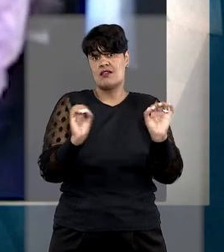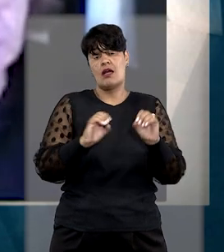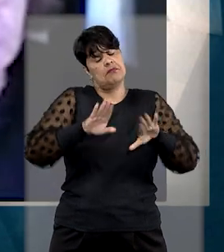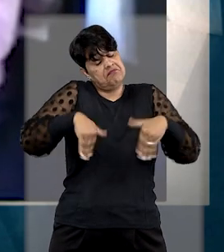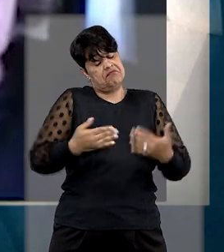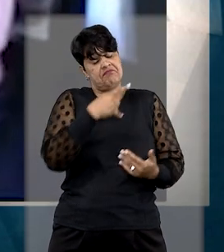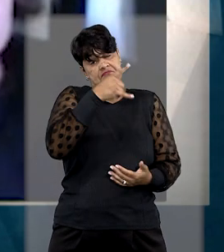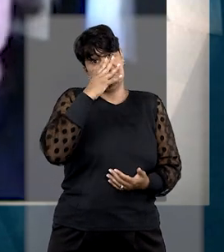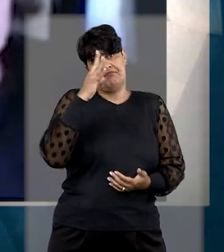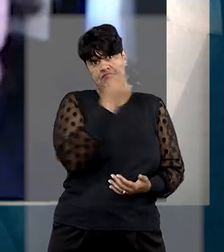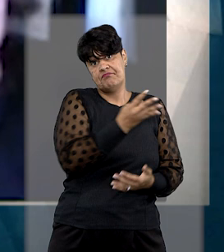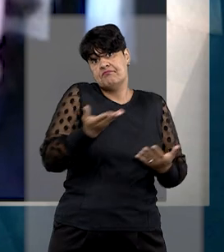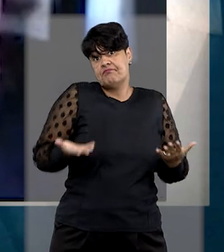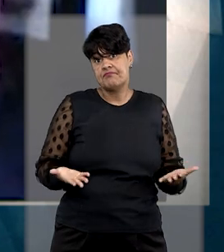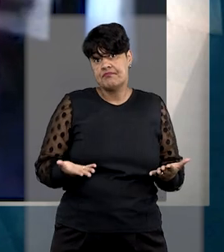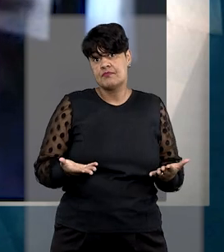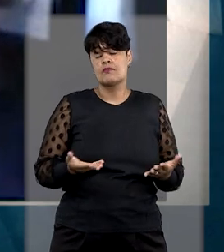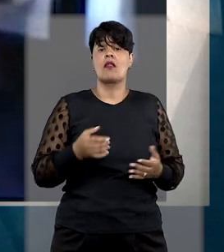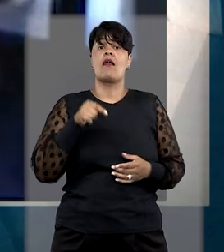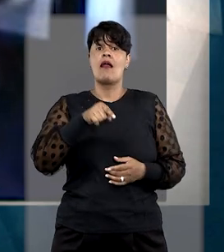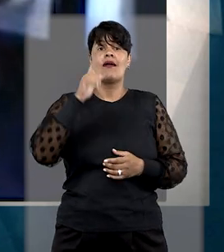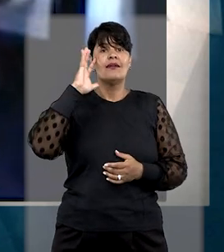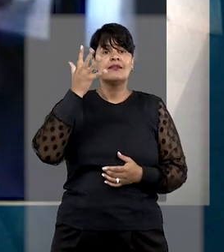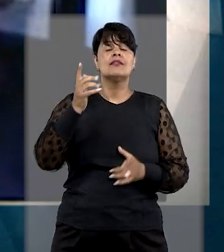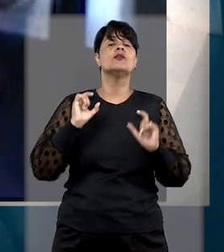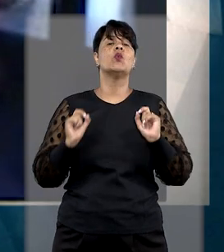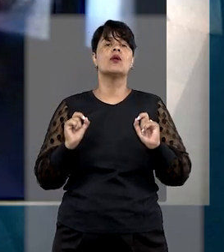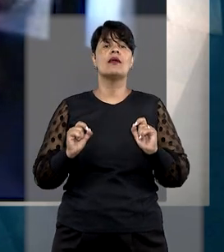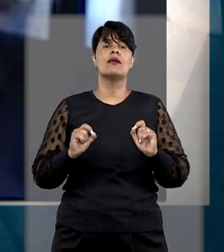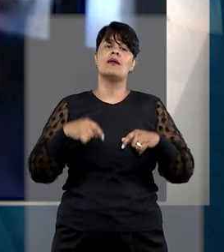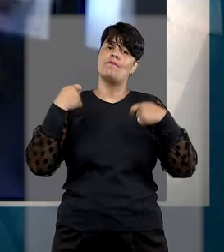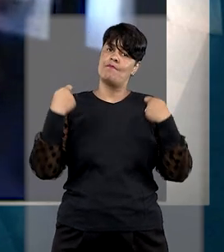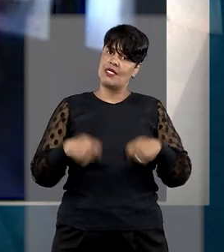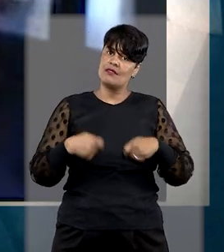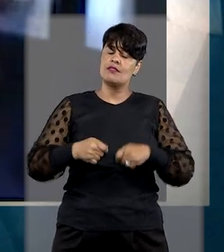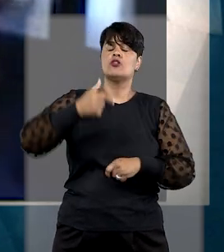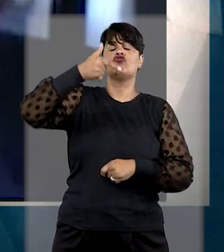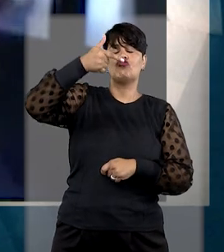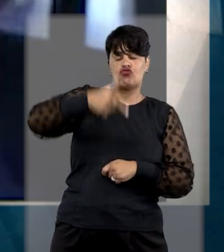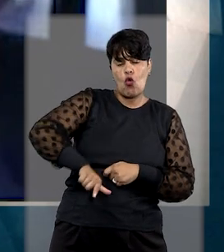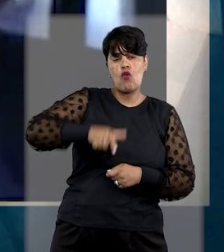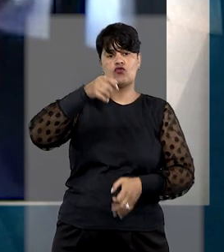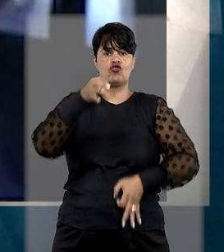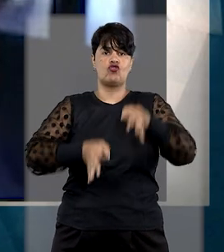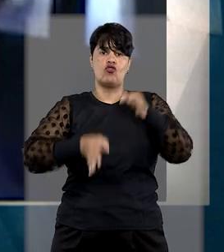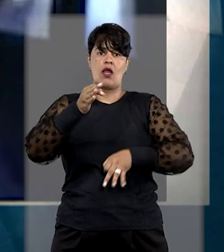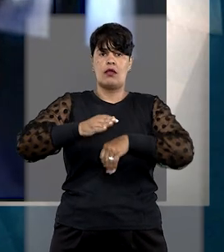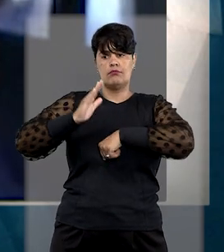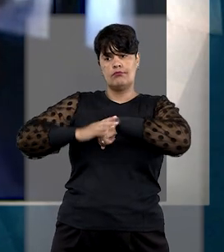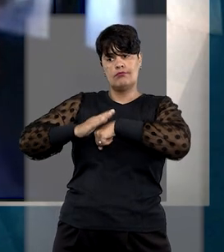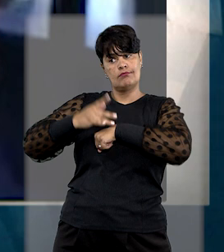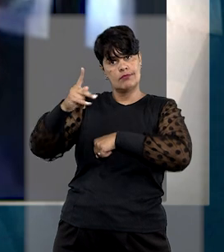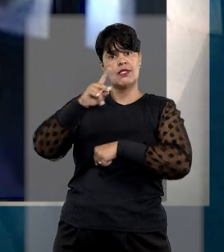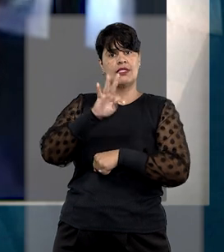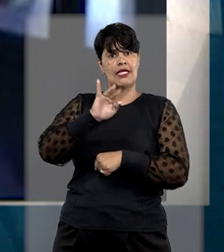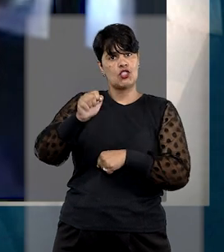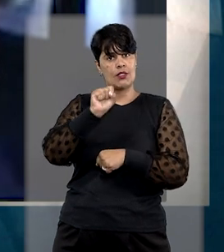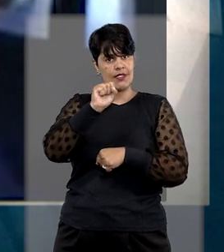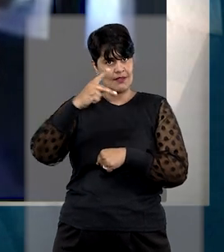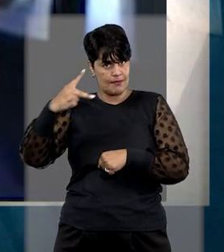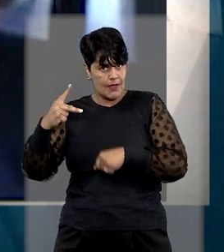responsabilidade. Foi definido que seja realizado um novo julgamento pelo Tribunal de Origem,